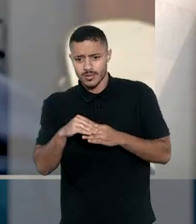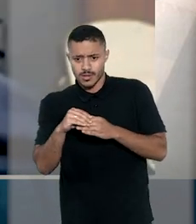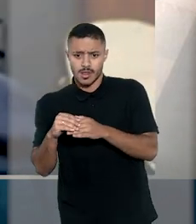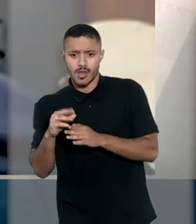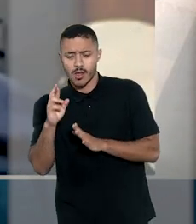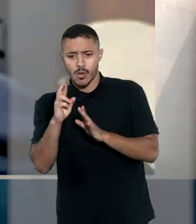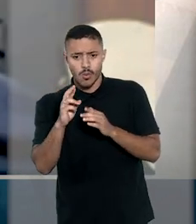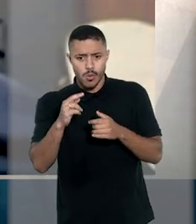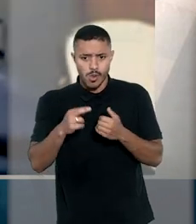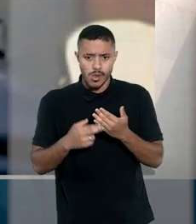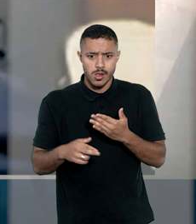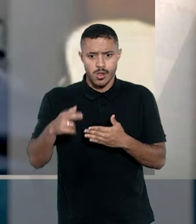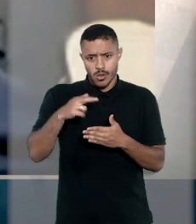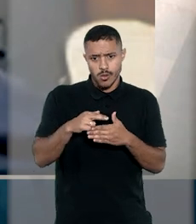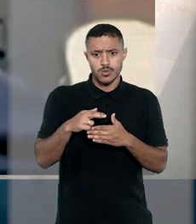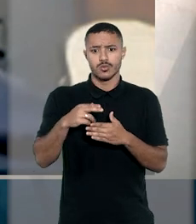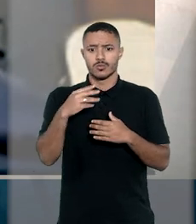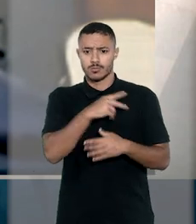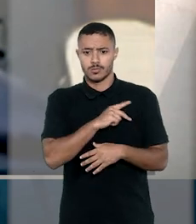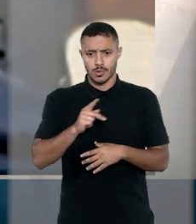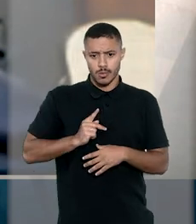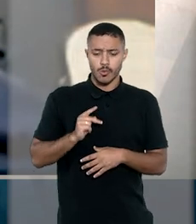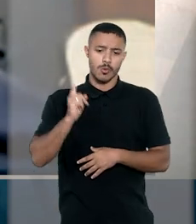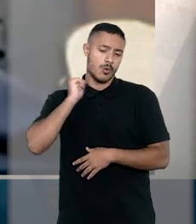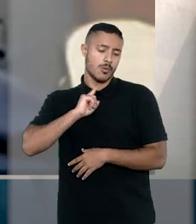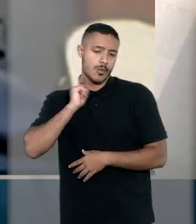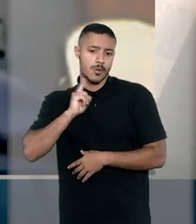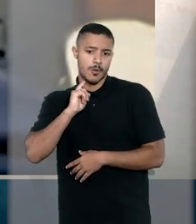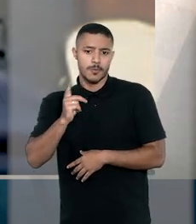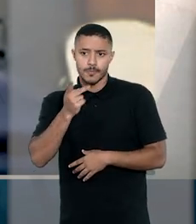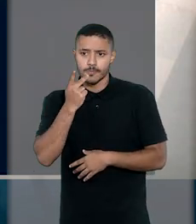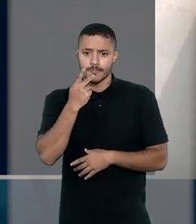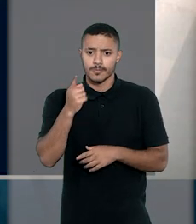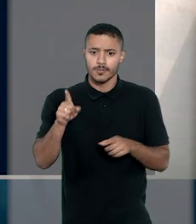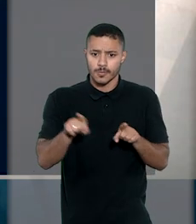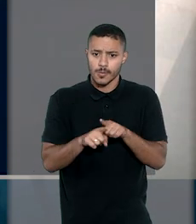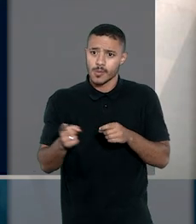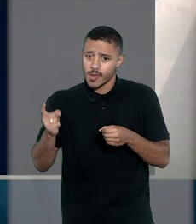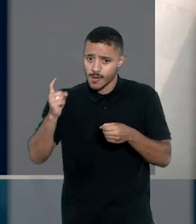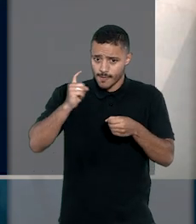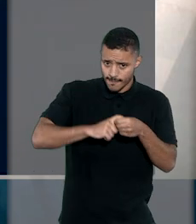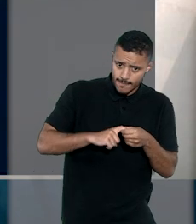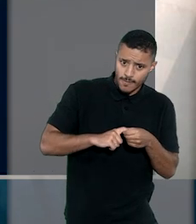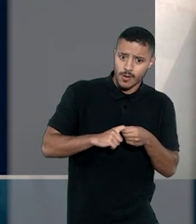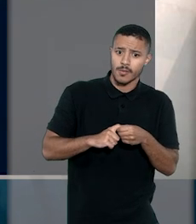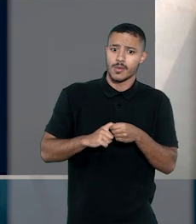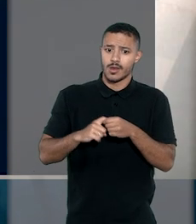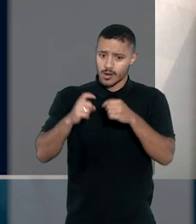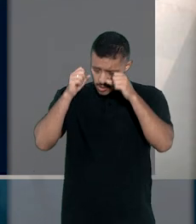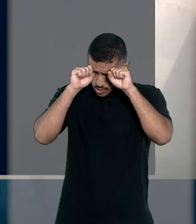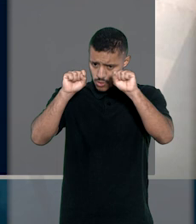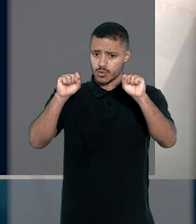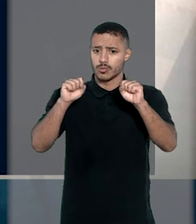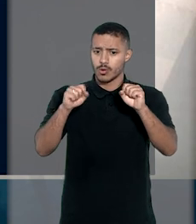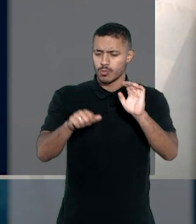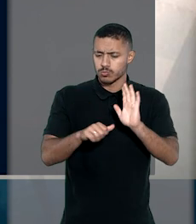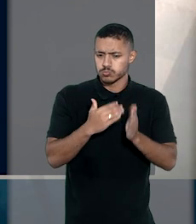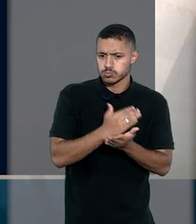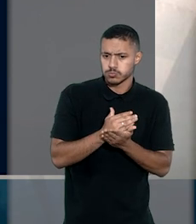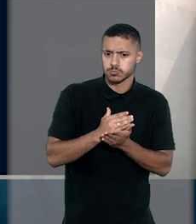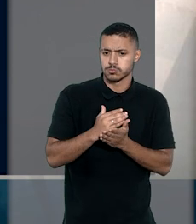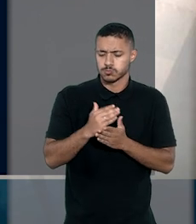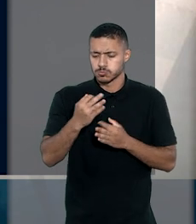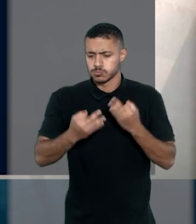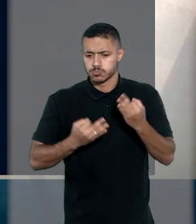decisão que deu provimento ao recurso especial do Ministério Público de Minas Gerais e determinou o retorno dos autos para que a corte de